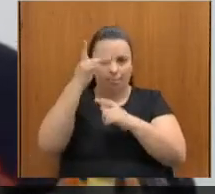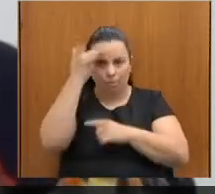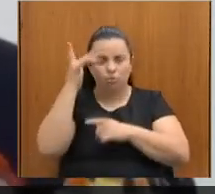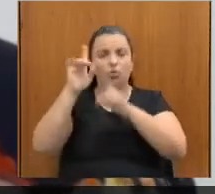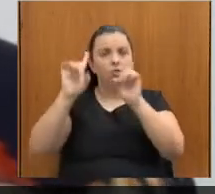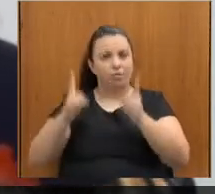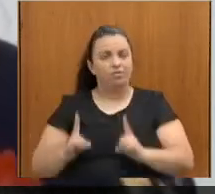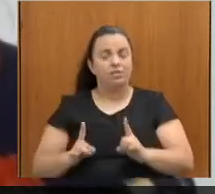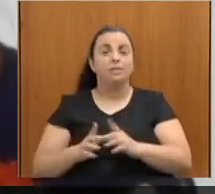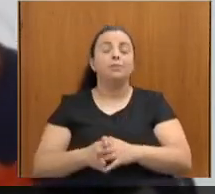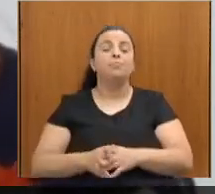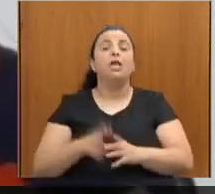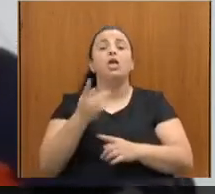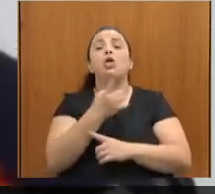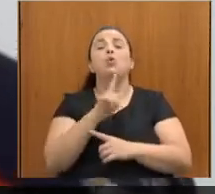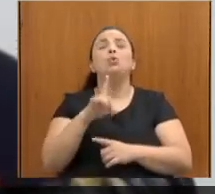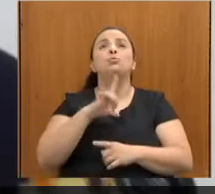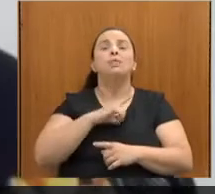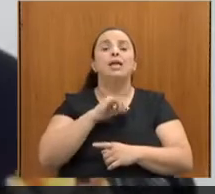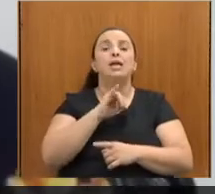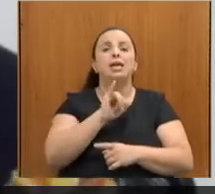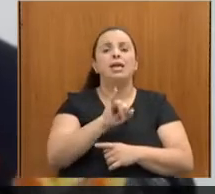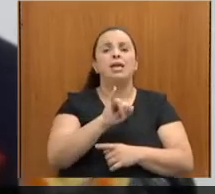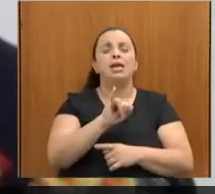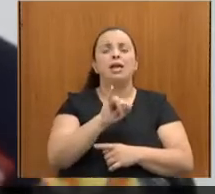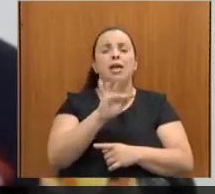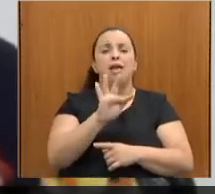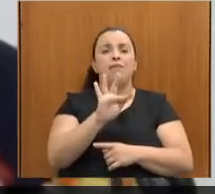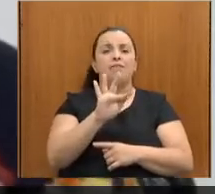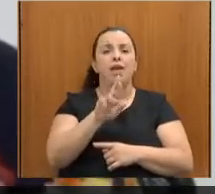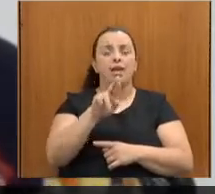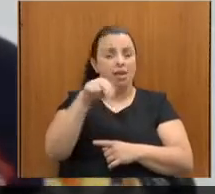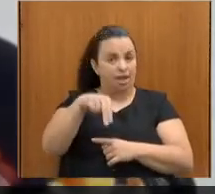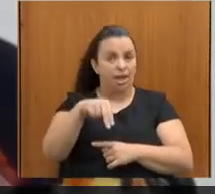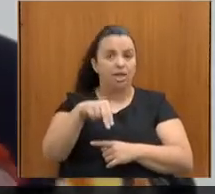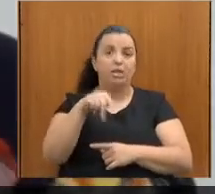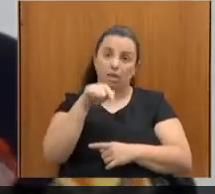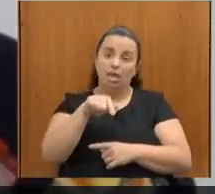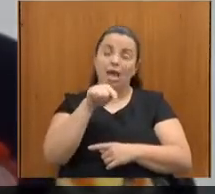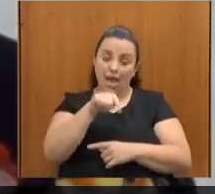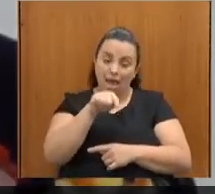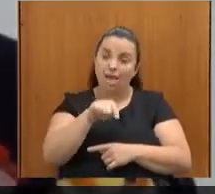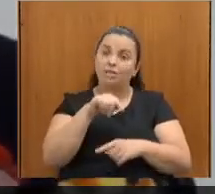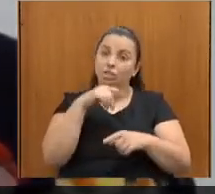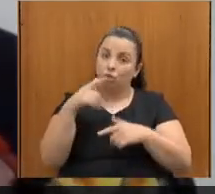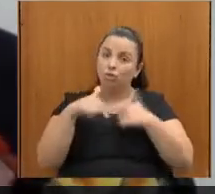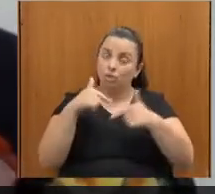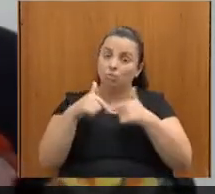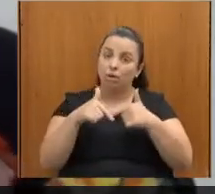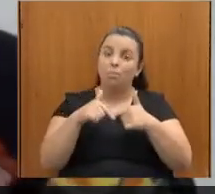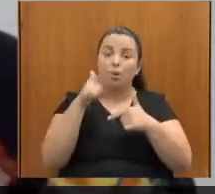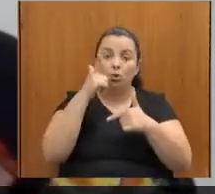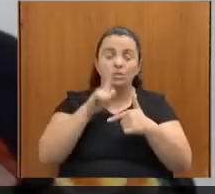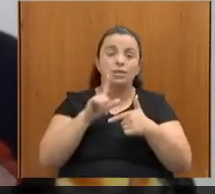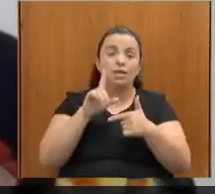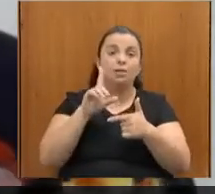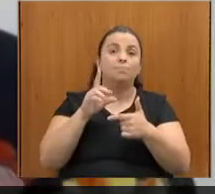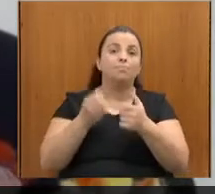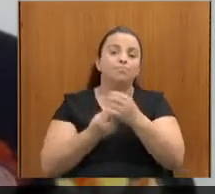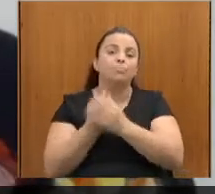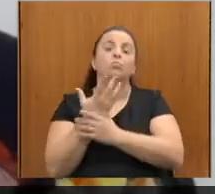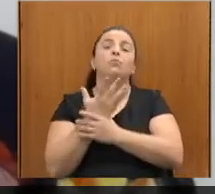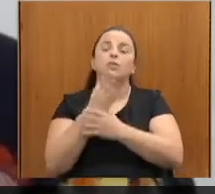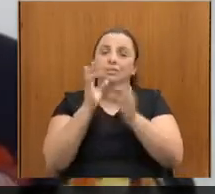é o IFBRM, de modificado, que é essa versão que a gente tem trabalhado para colocar em prática. A gente tem um GTI em